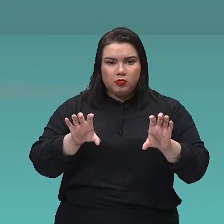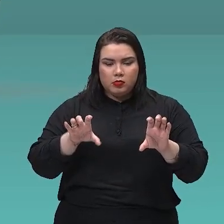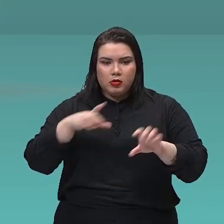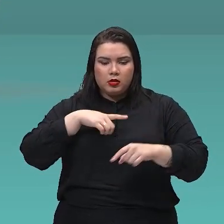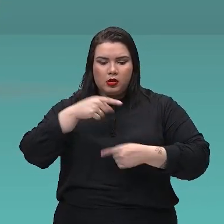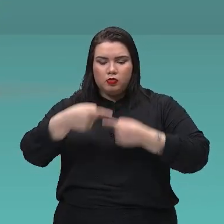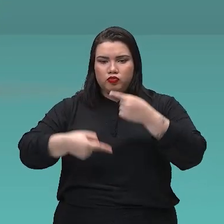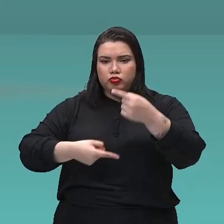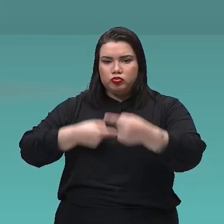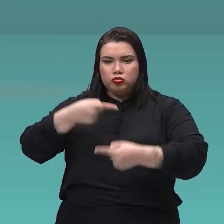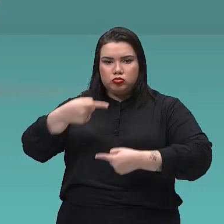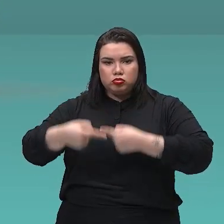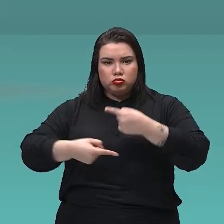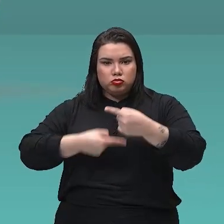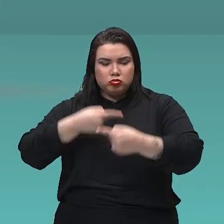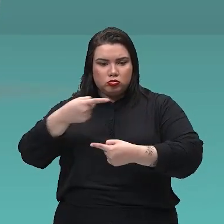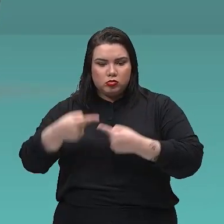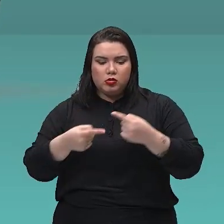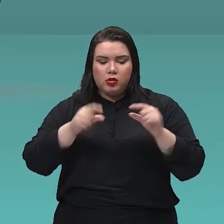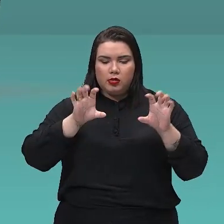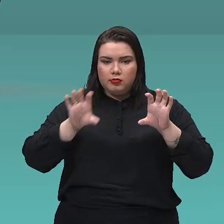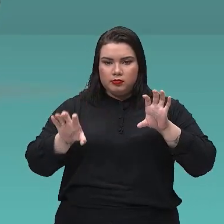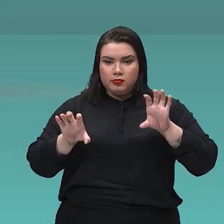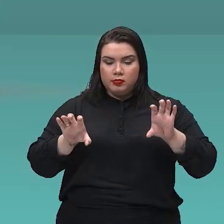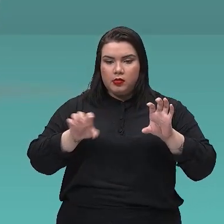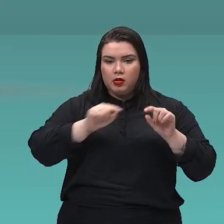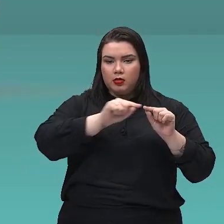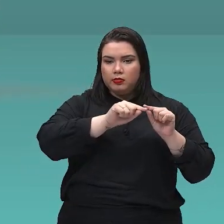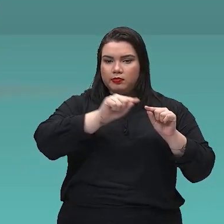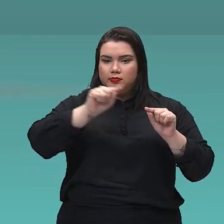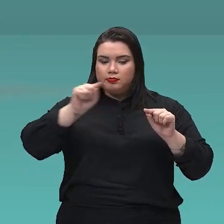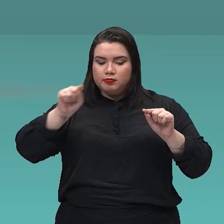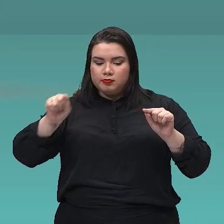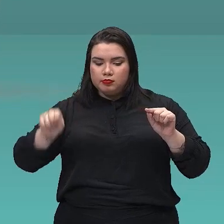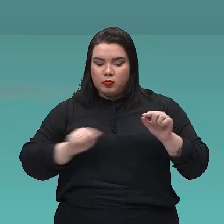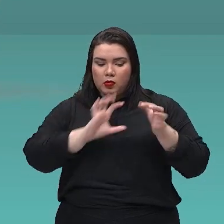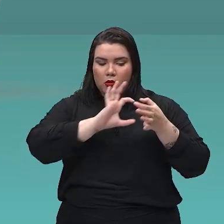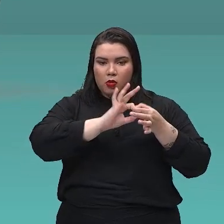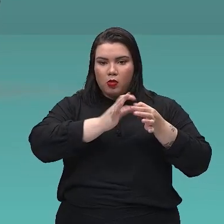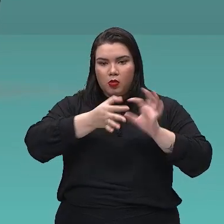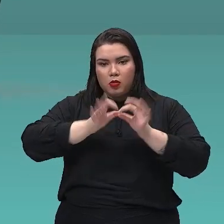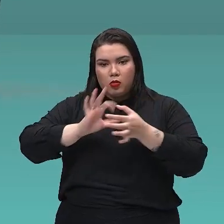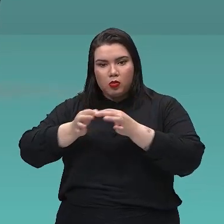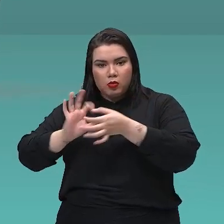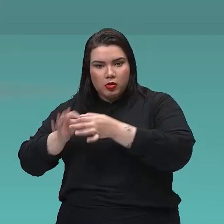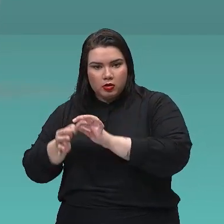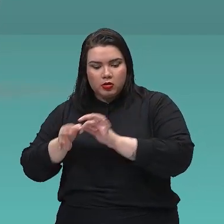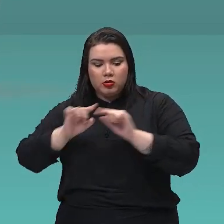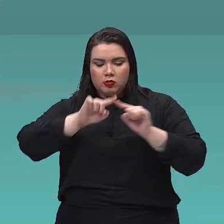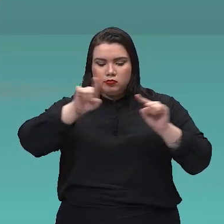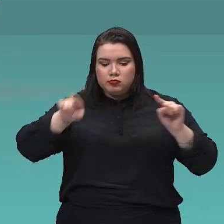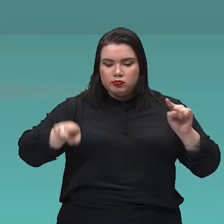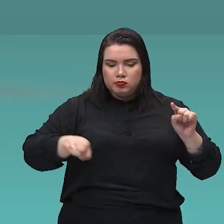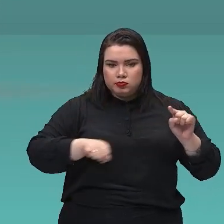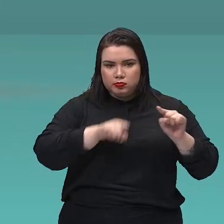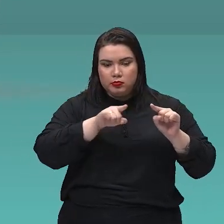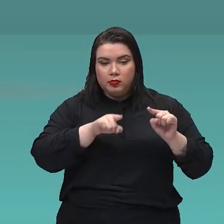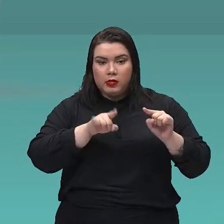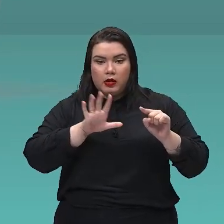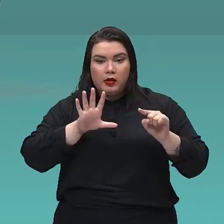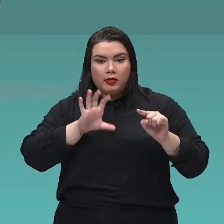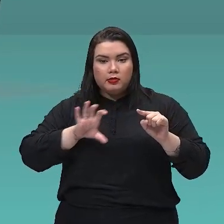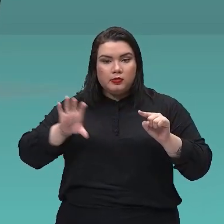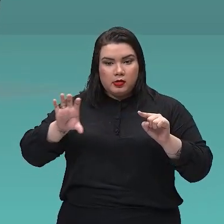por uso de uma corrente. Então, a primeira, que está junto com o pedal, é a chamada de